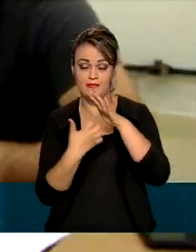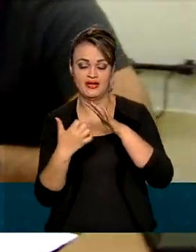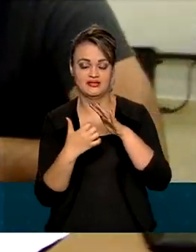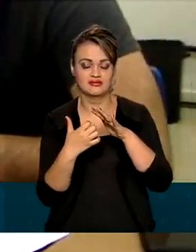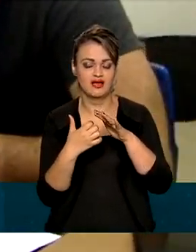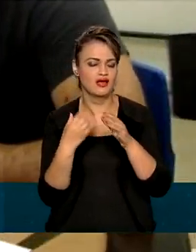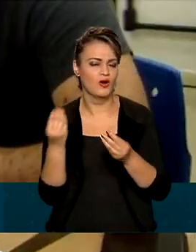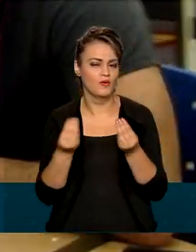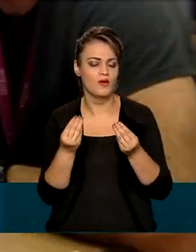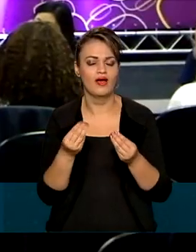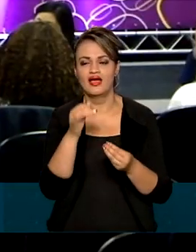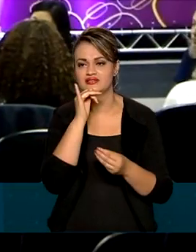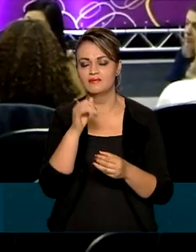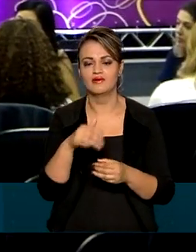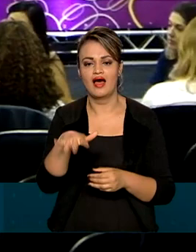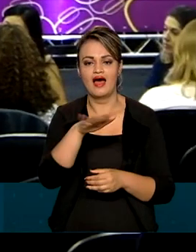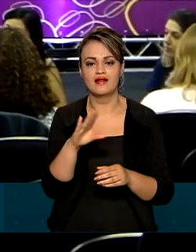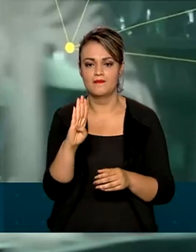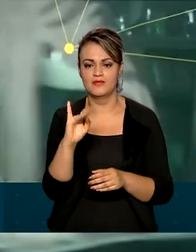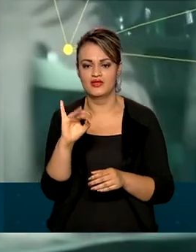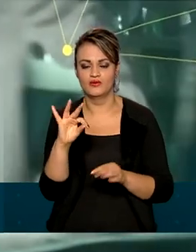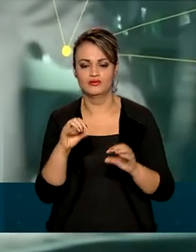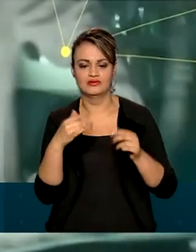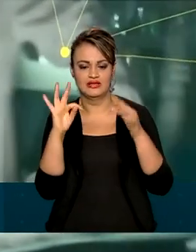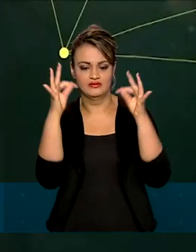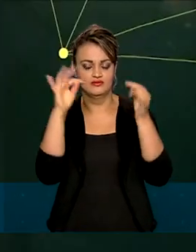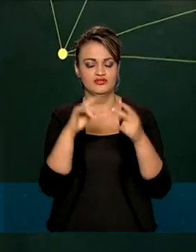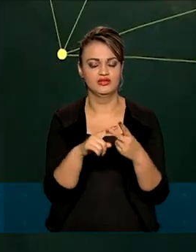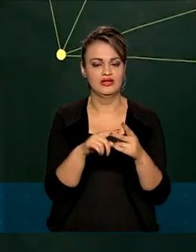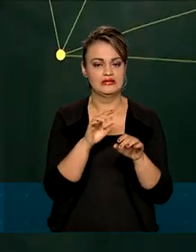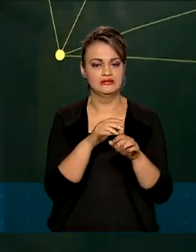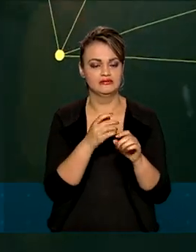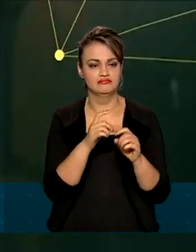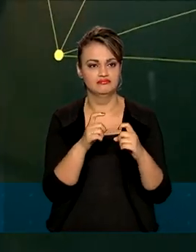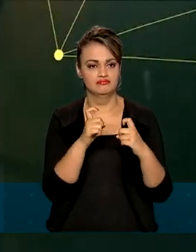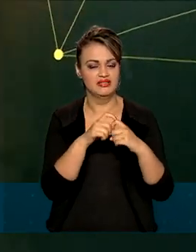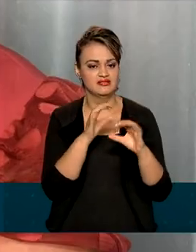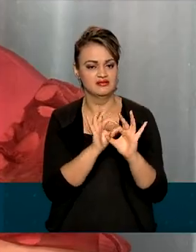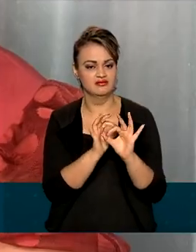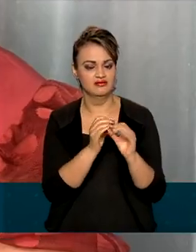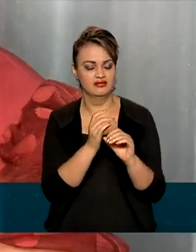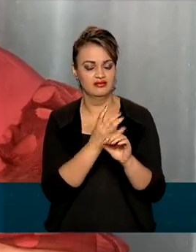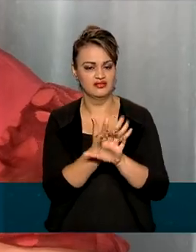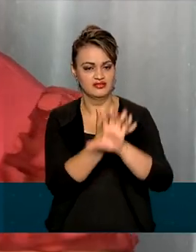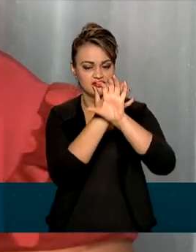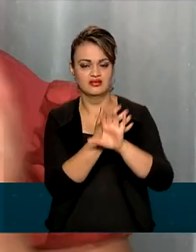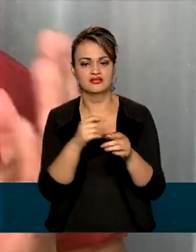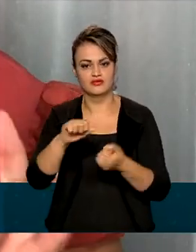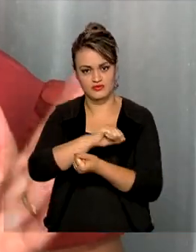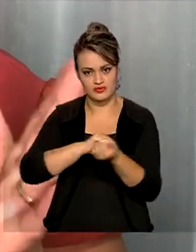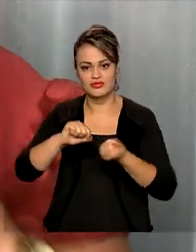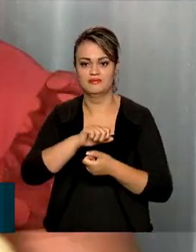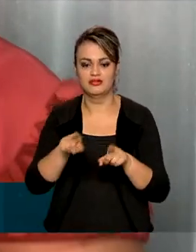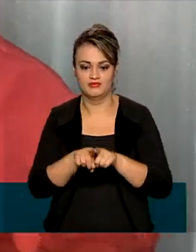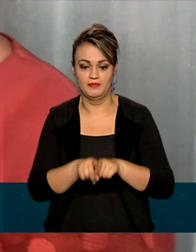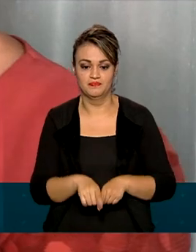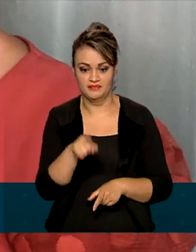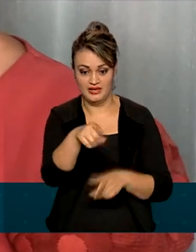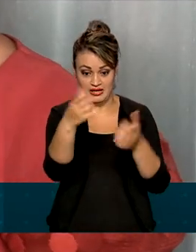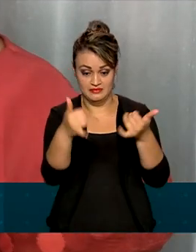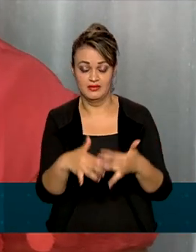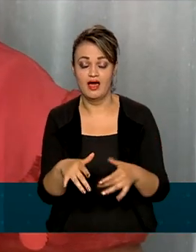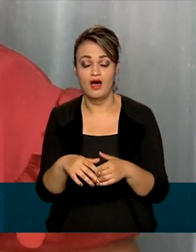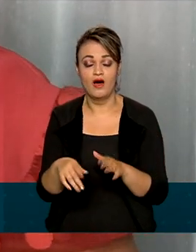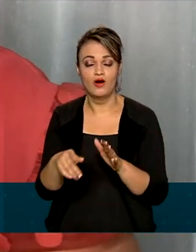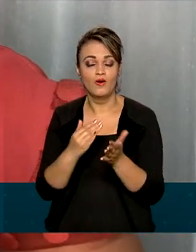Em alta, áreas como biotecnologia, telemedicina e sustentabilidade. O programa começou em 2017 e já